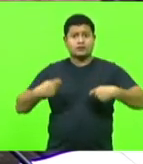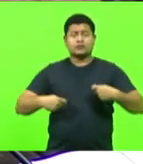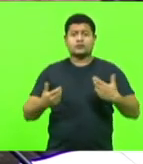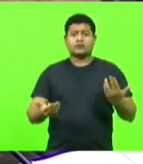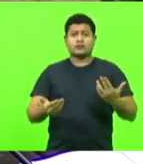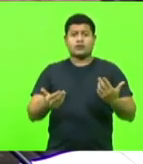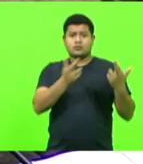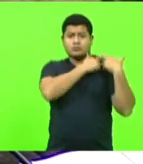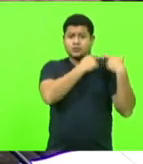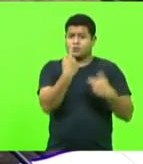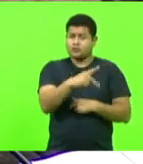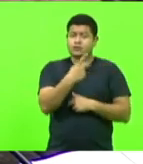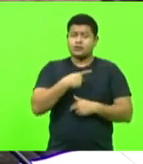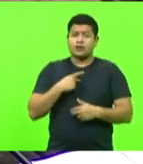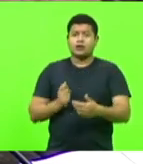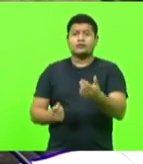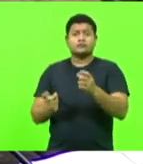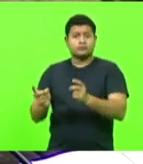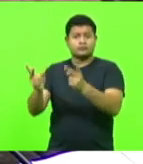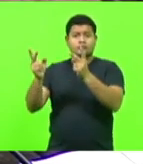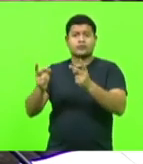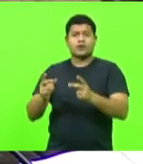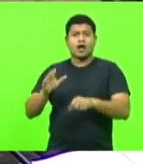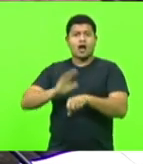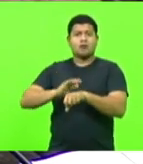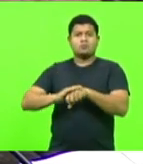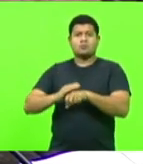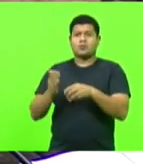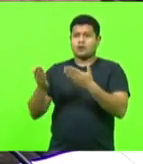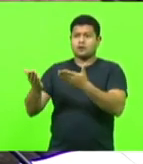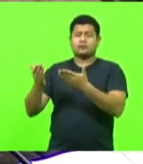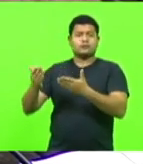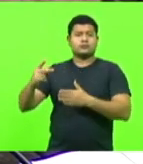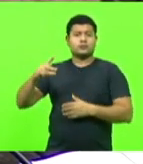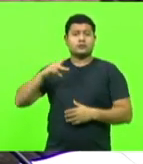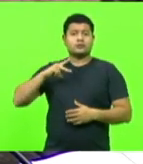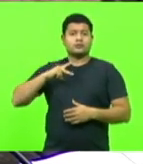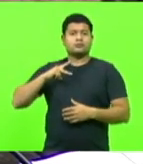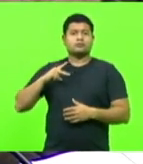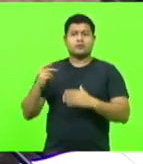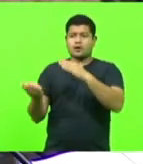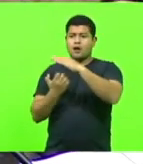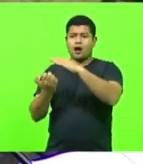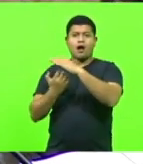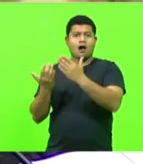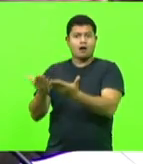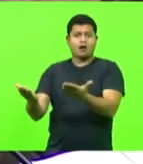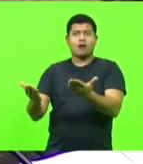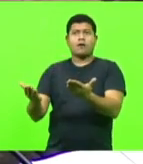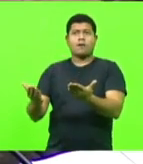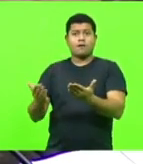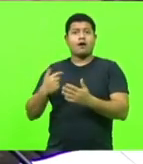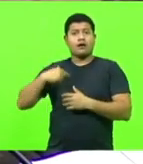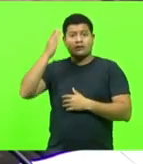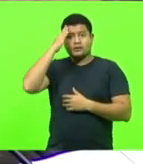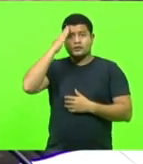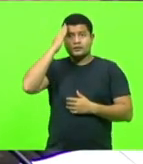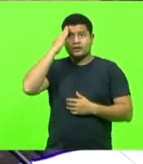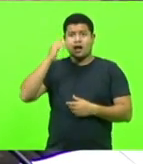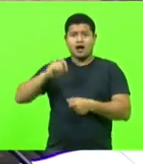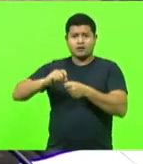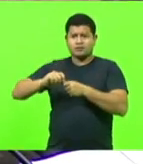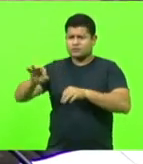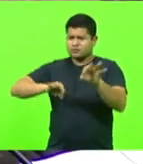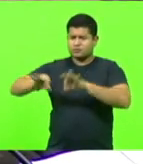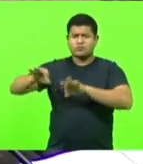e não aquilo que é para a iniciativa privada fazer. Aquilo que a iniciativa privada sabe fazer e faz